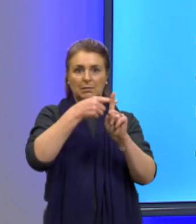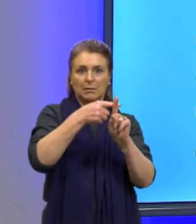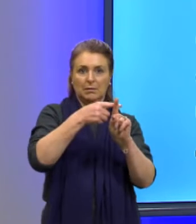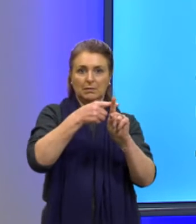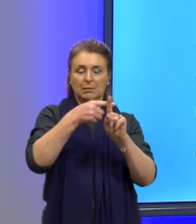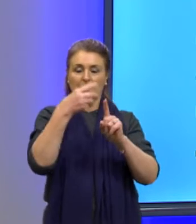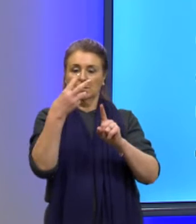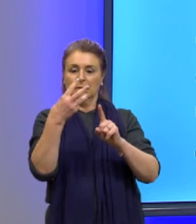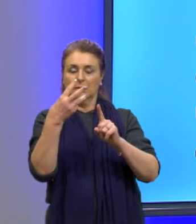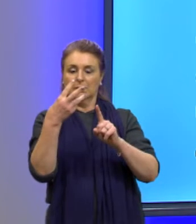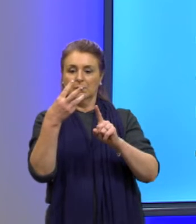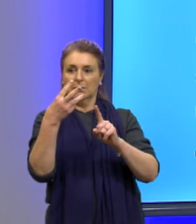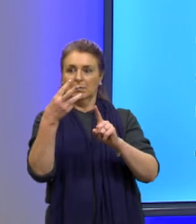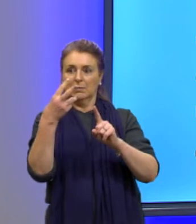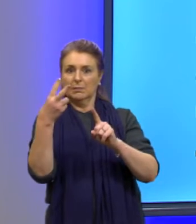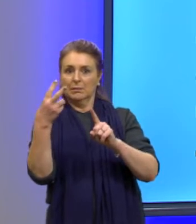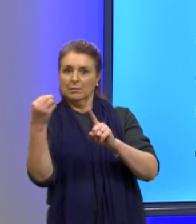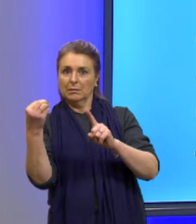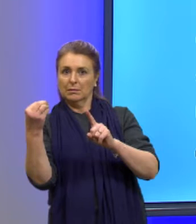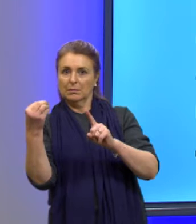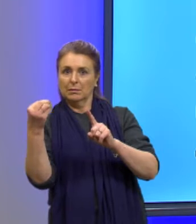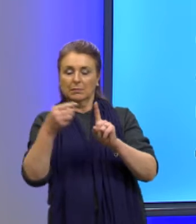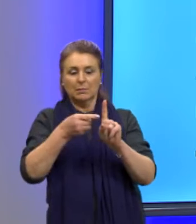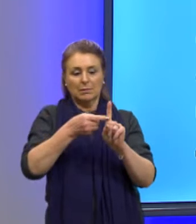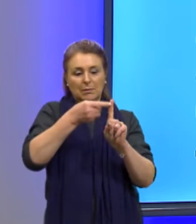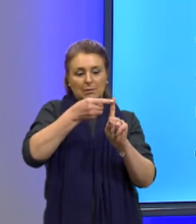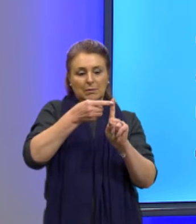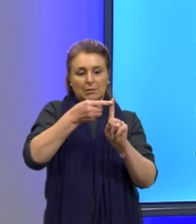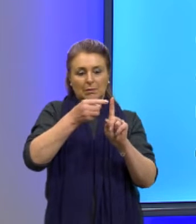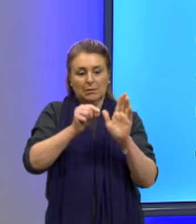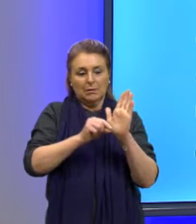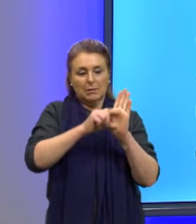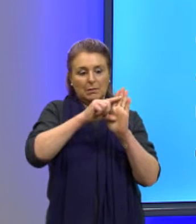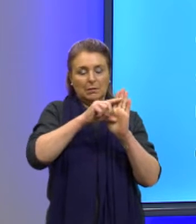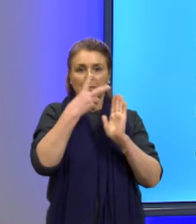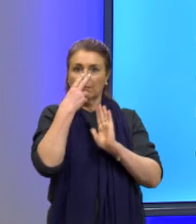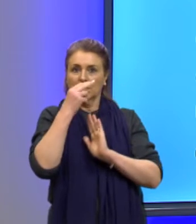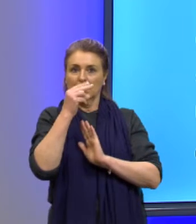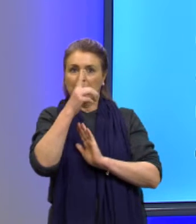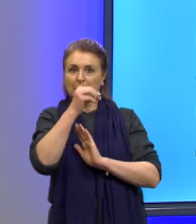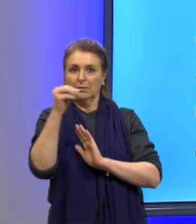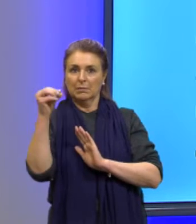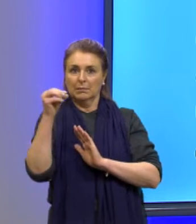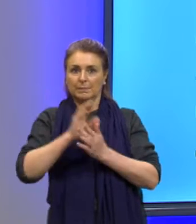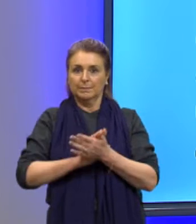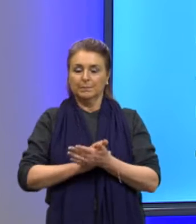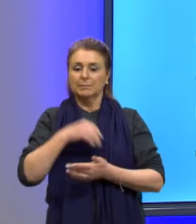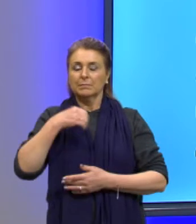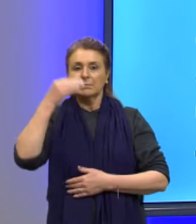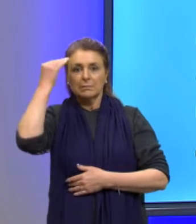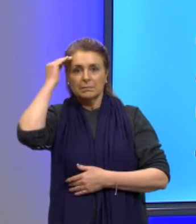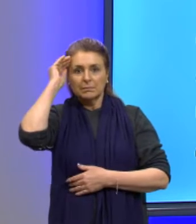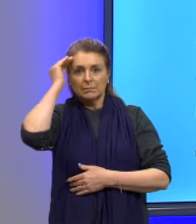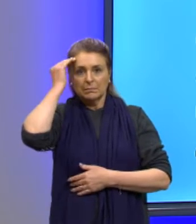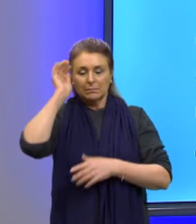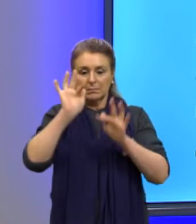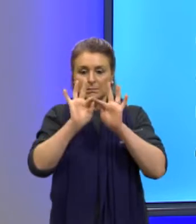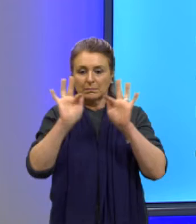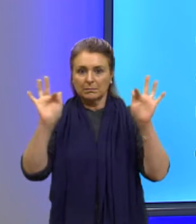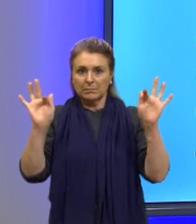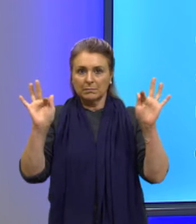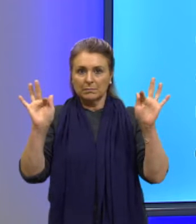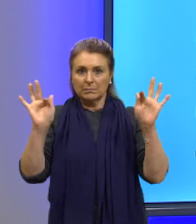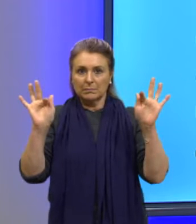vez que essa temperatura for maior ou igual a 100. Certo? Então, eu tenho que entender o que essas funções